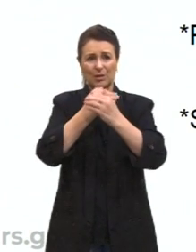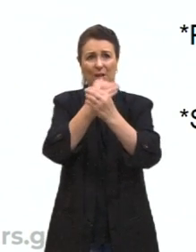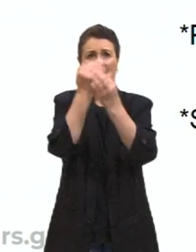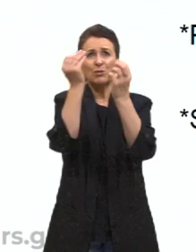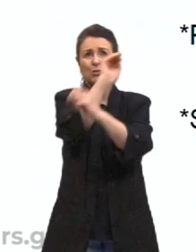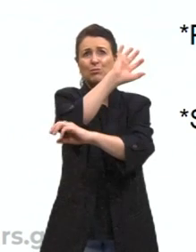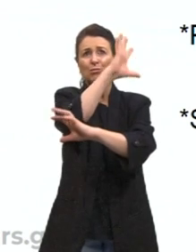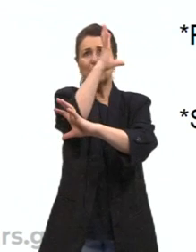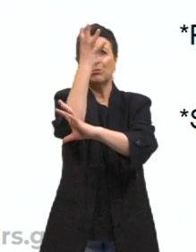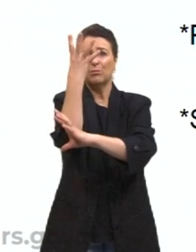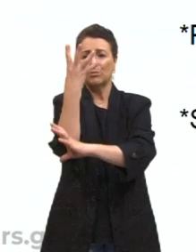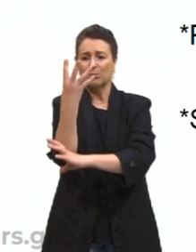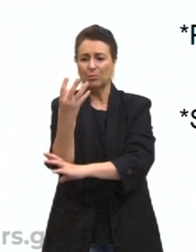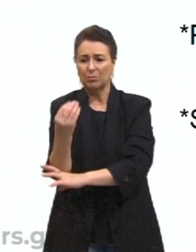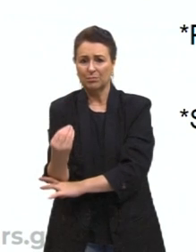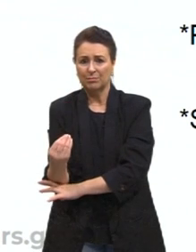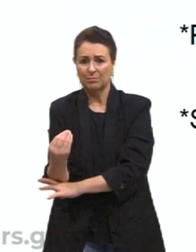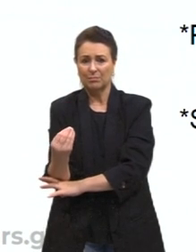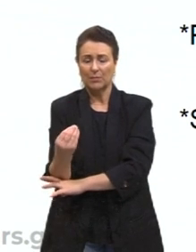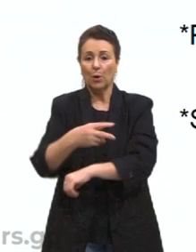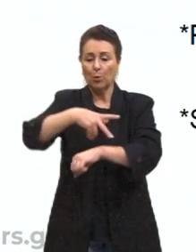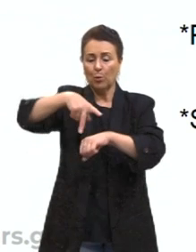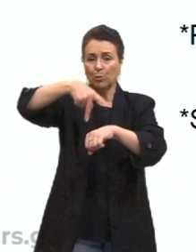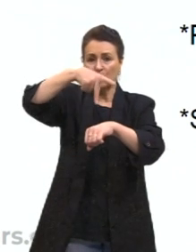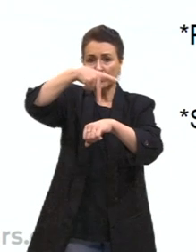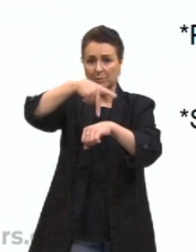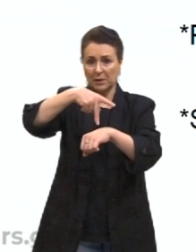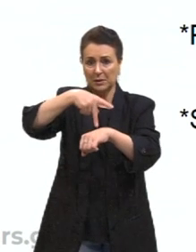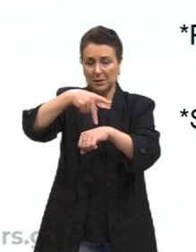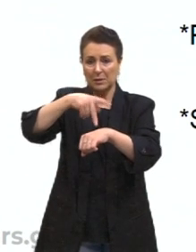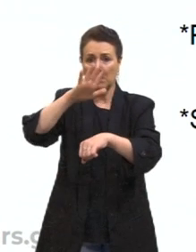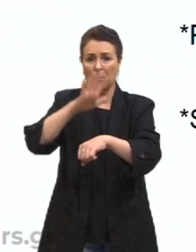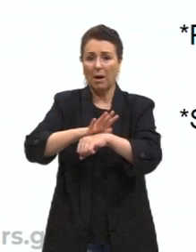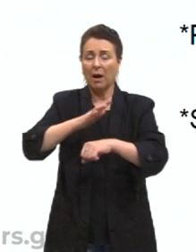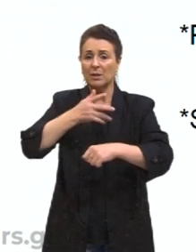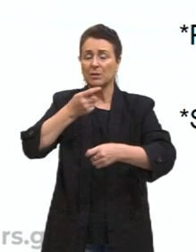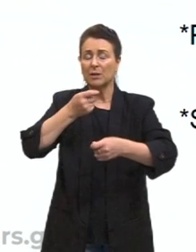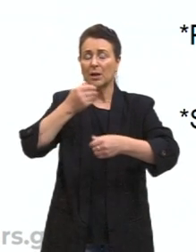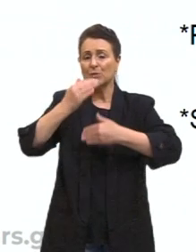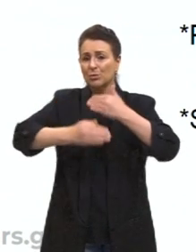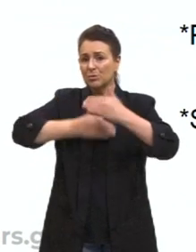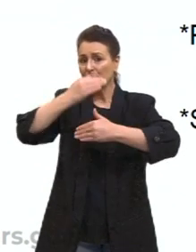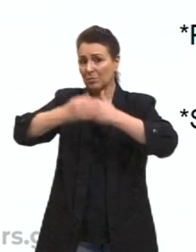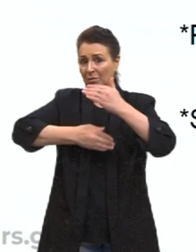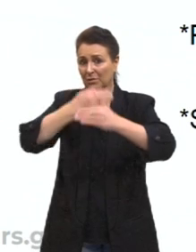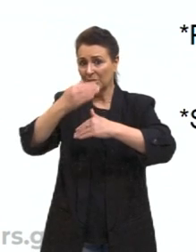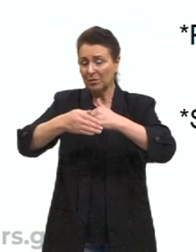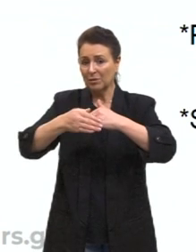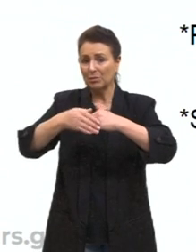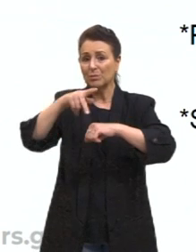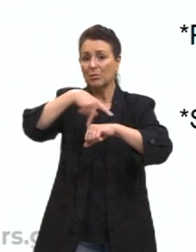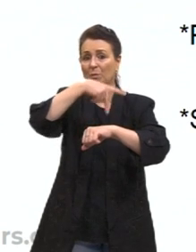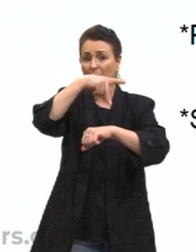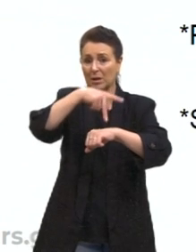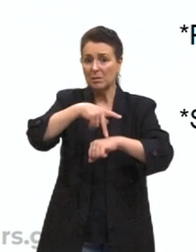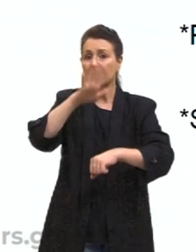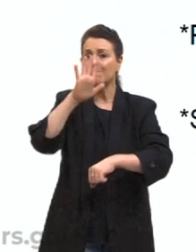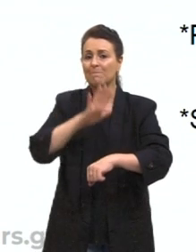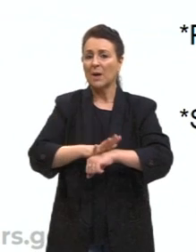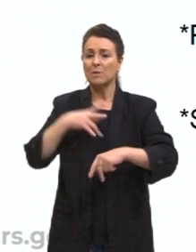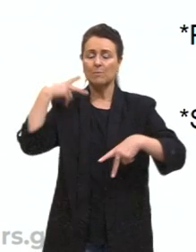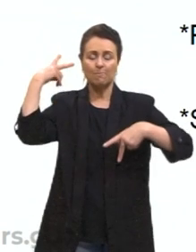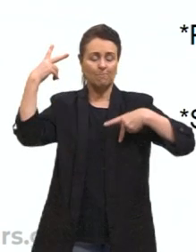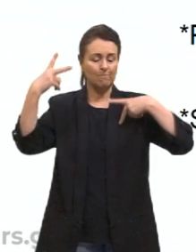Os países, olha só, os países mais desenvolvidos são os maiores poluidores. Isso que o Douglas